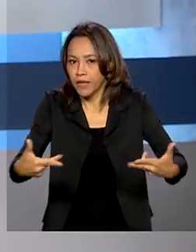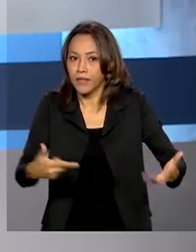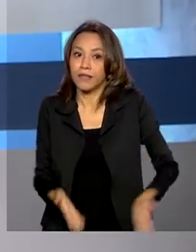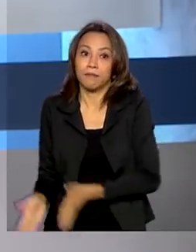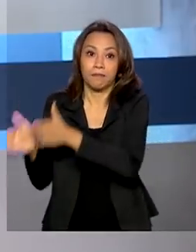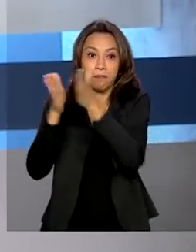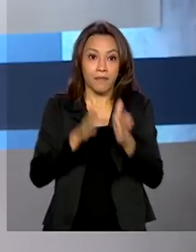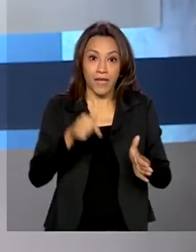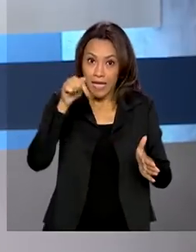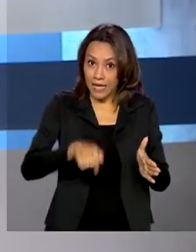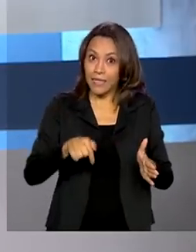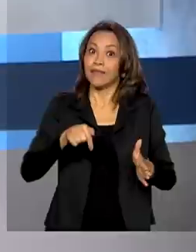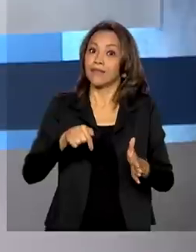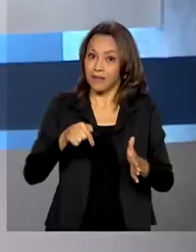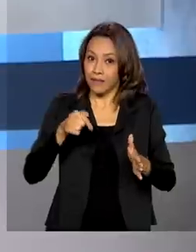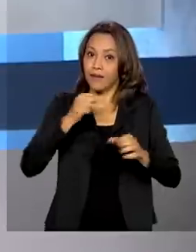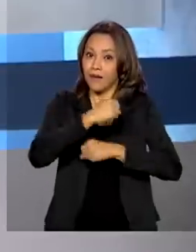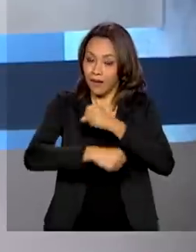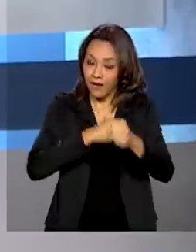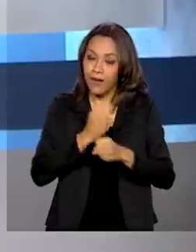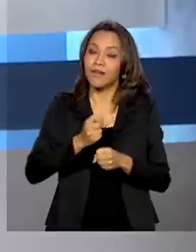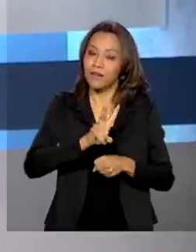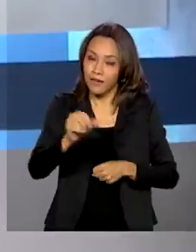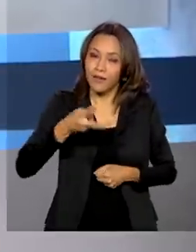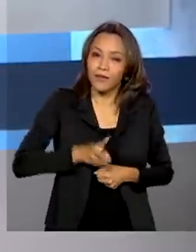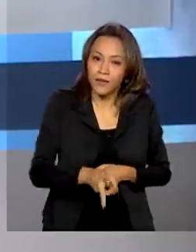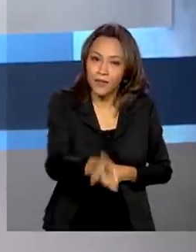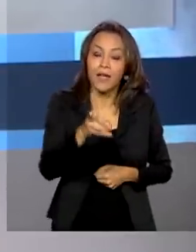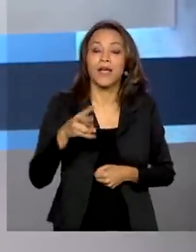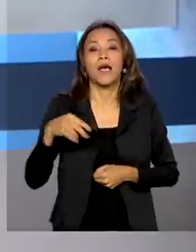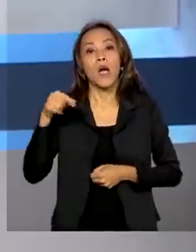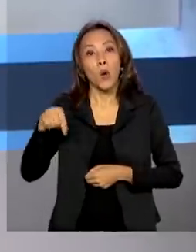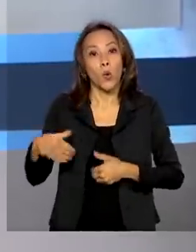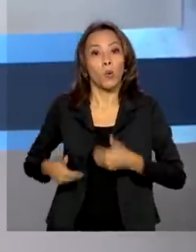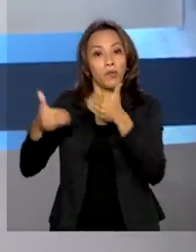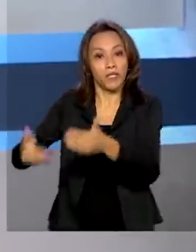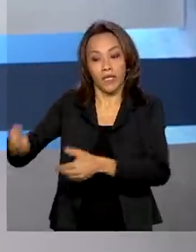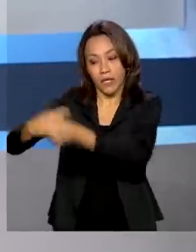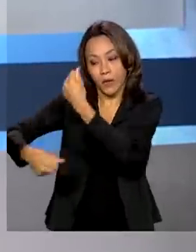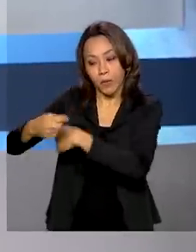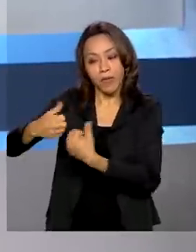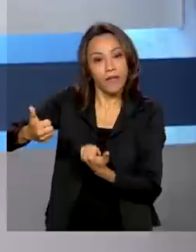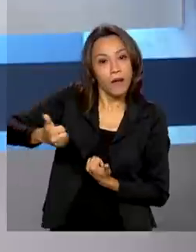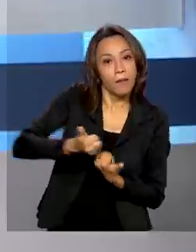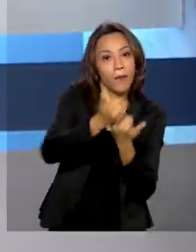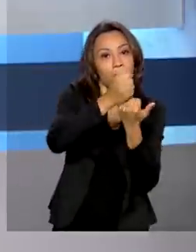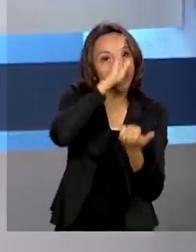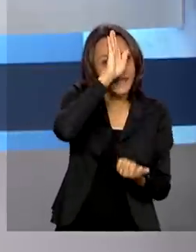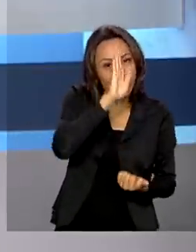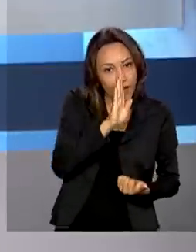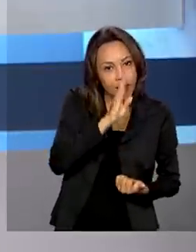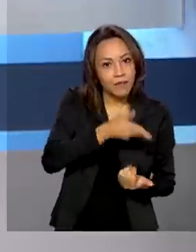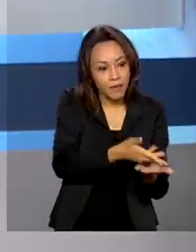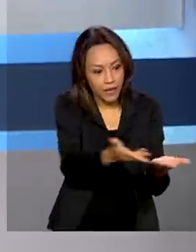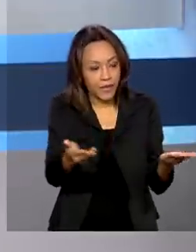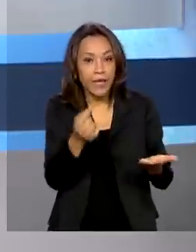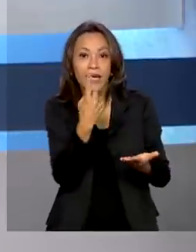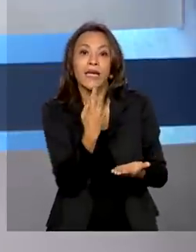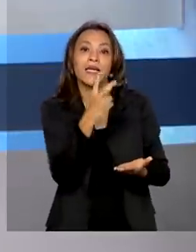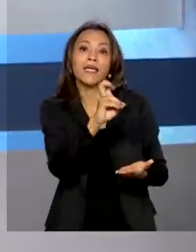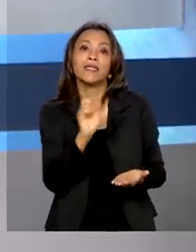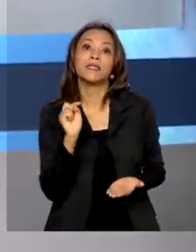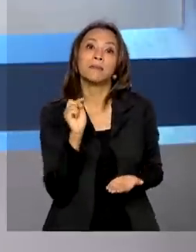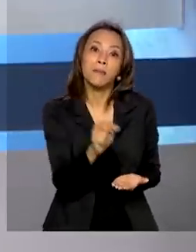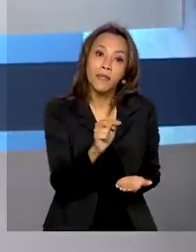não será diferente. O Ministério da Economia, por meio desses programas, vai dar apoio de graça para que 15 mil empresas tenham